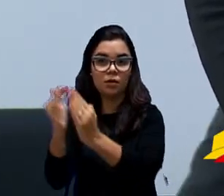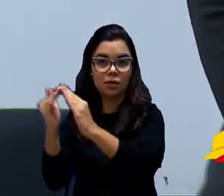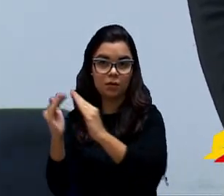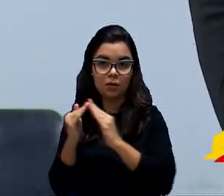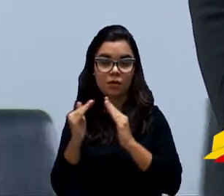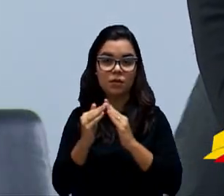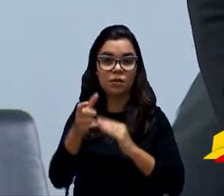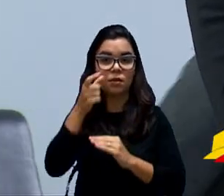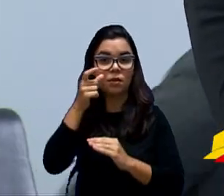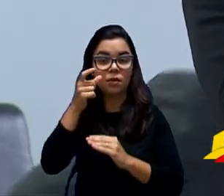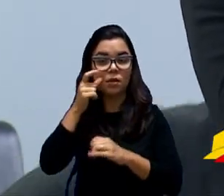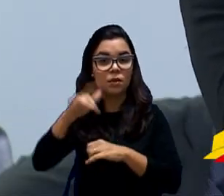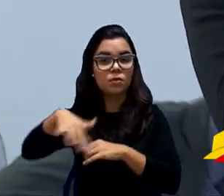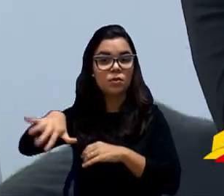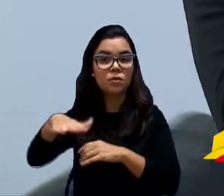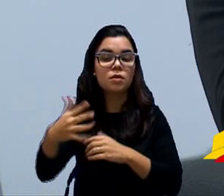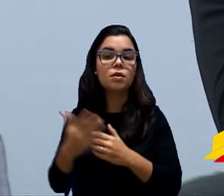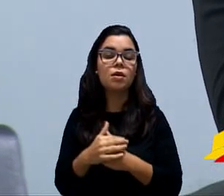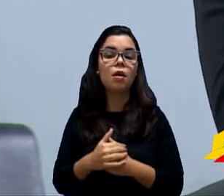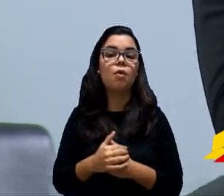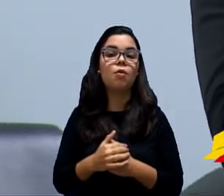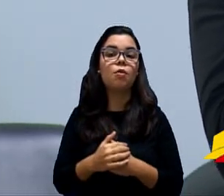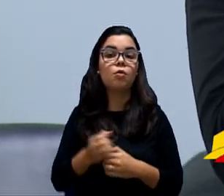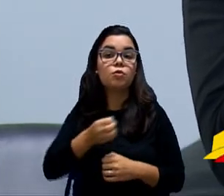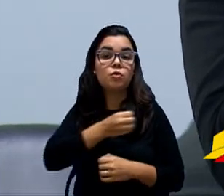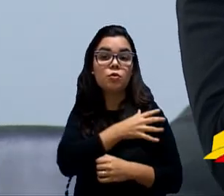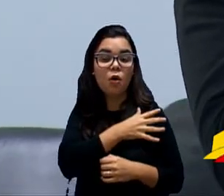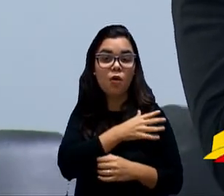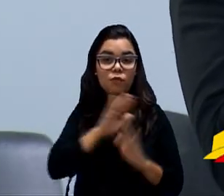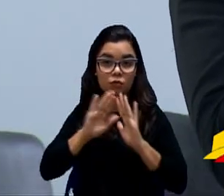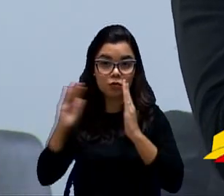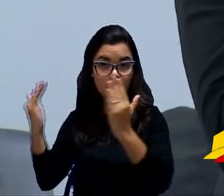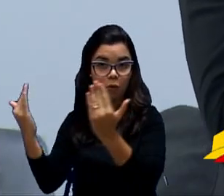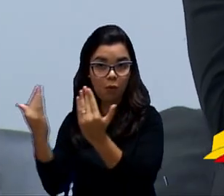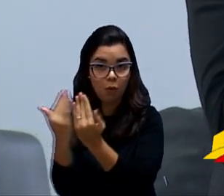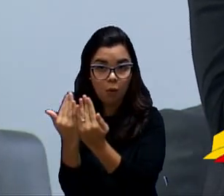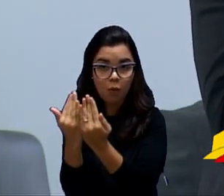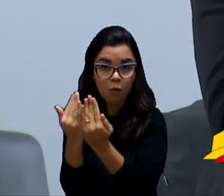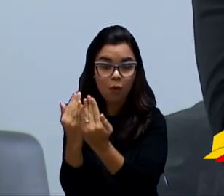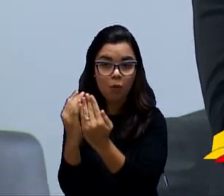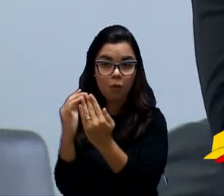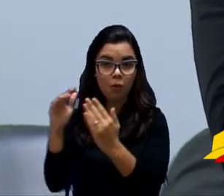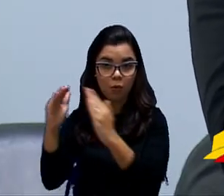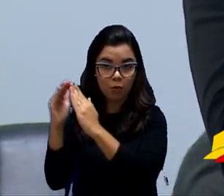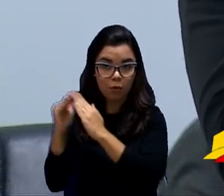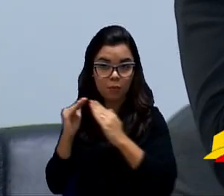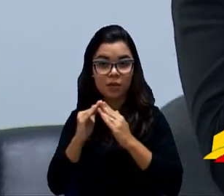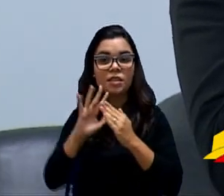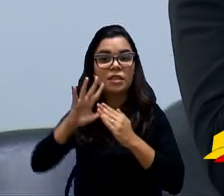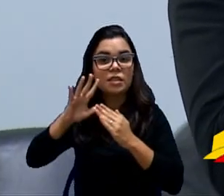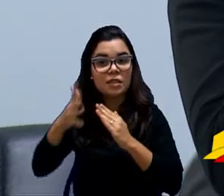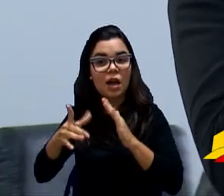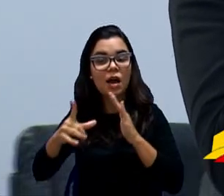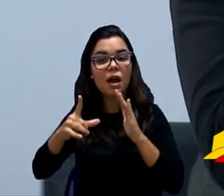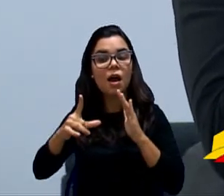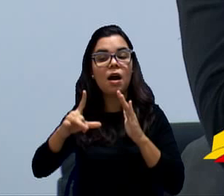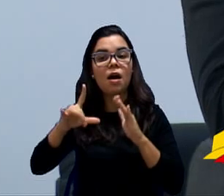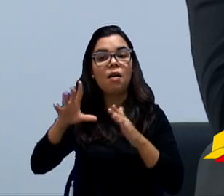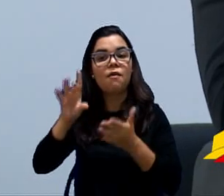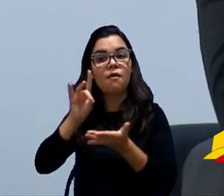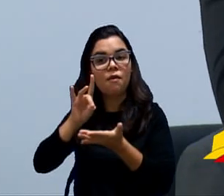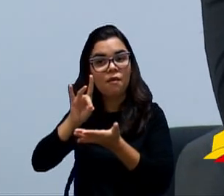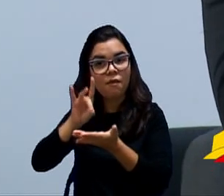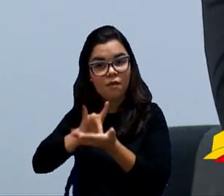de interesse social. Os novos condomínios já são, já é contemplado com a nova legislação